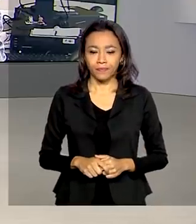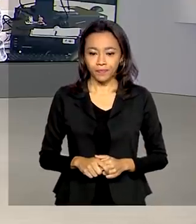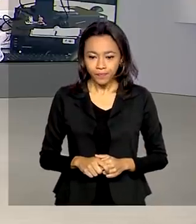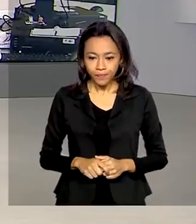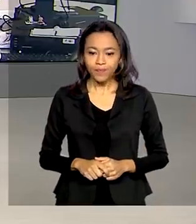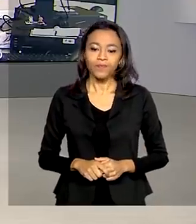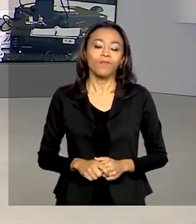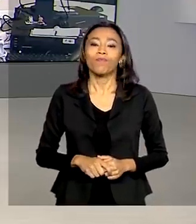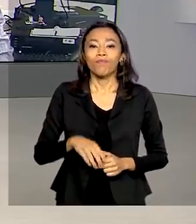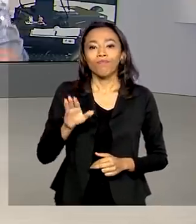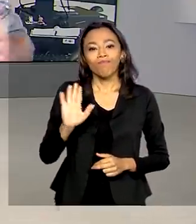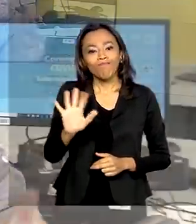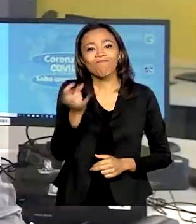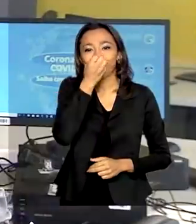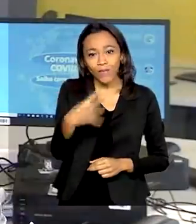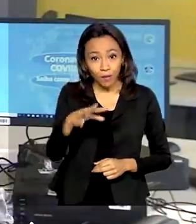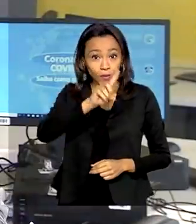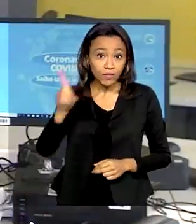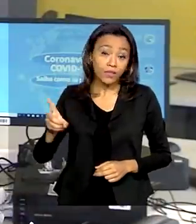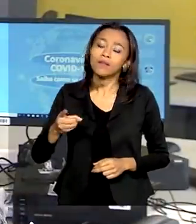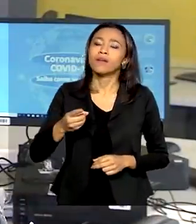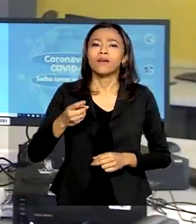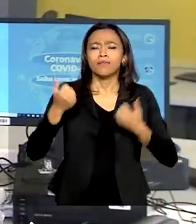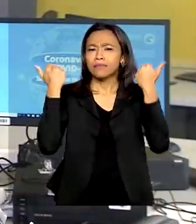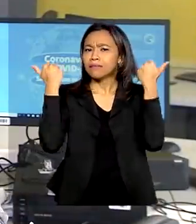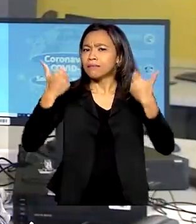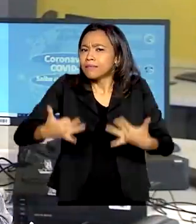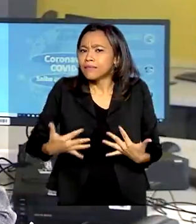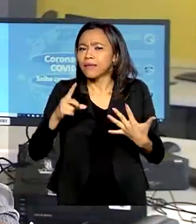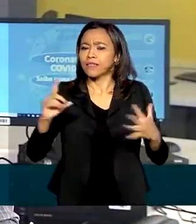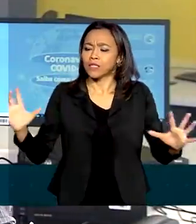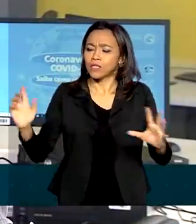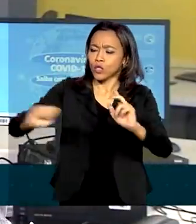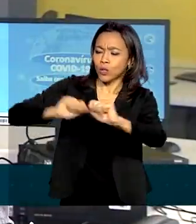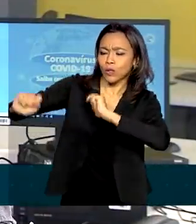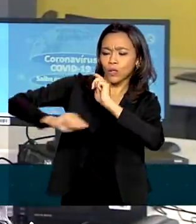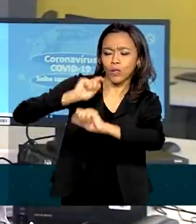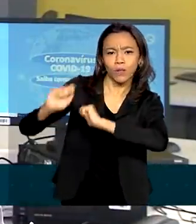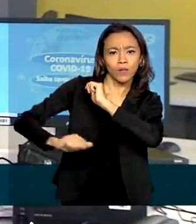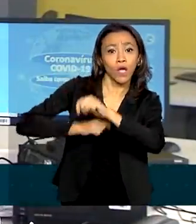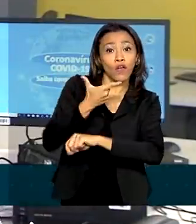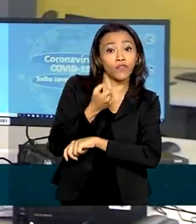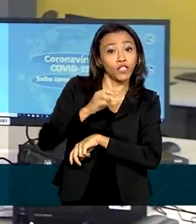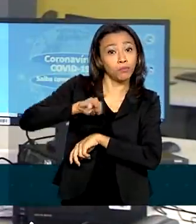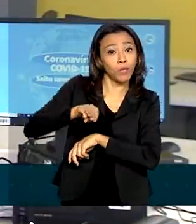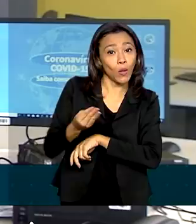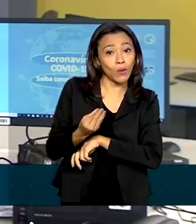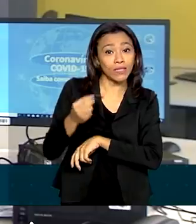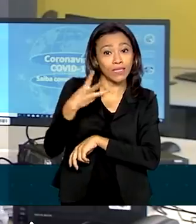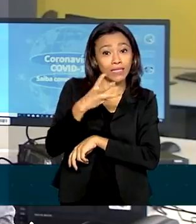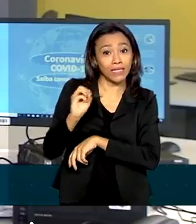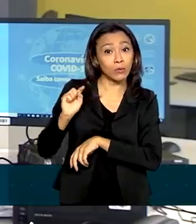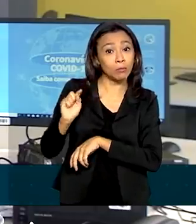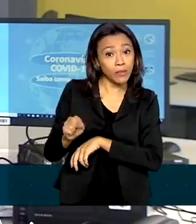Oi, Renata. Bom dia. Pois é, para ser mais preciso, essas doações já totalizam o equivalente a 20 milhões e 300 mil